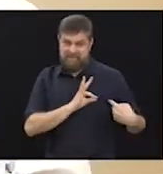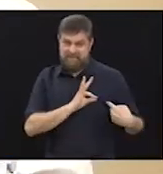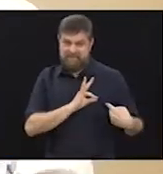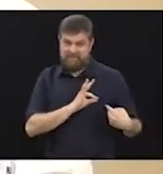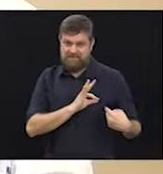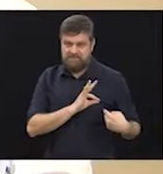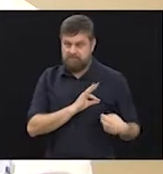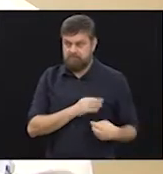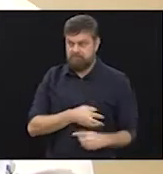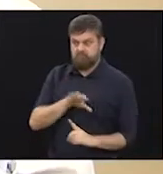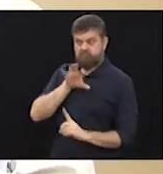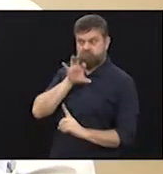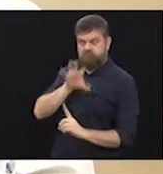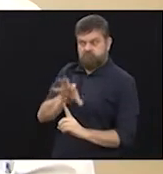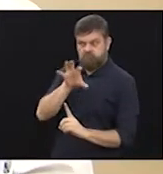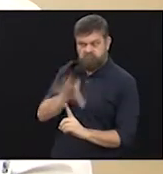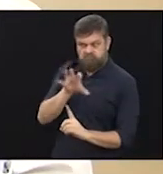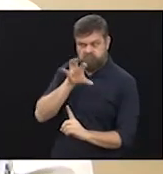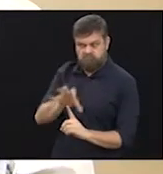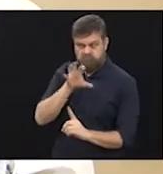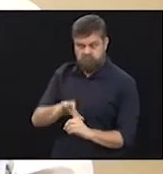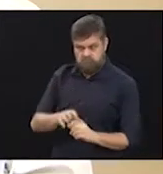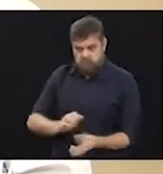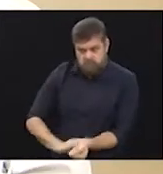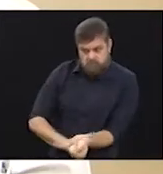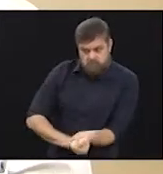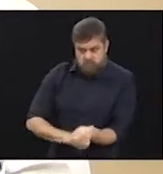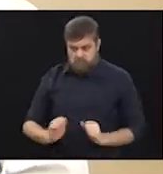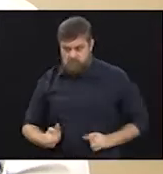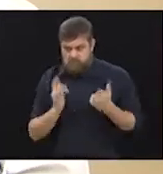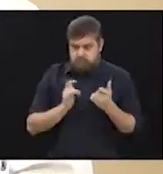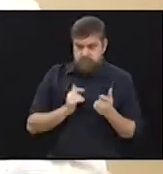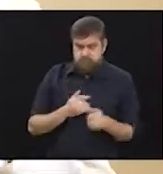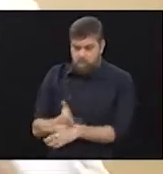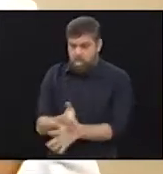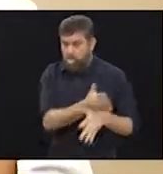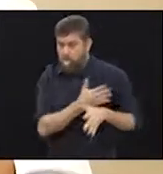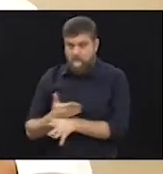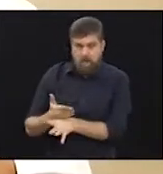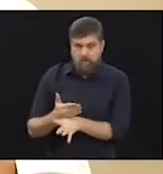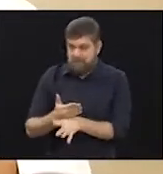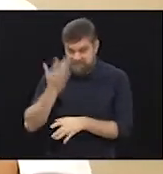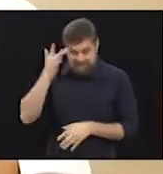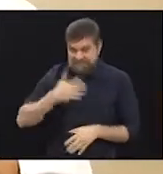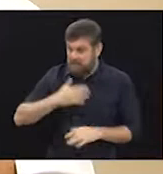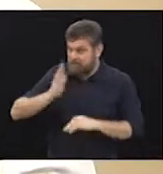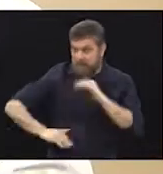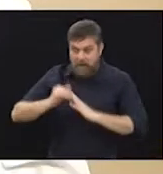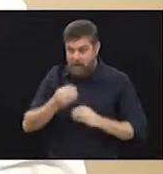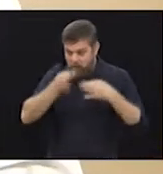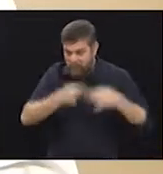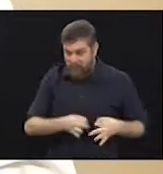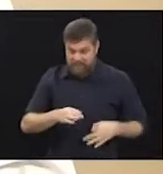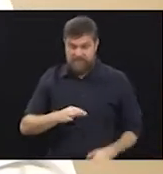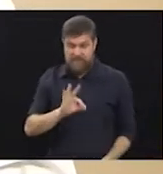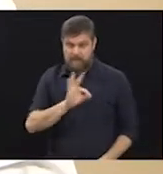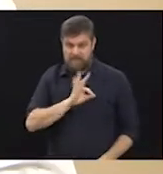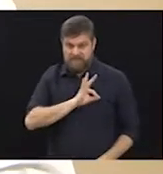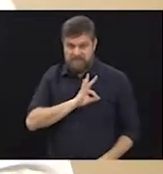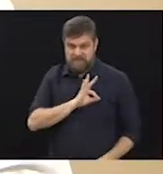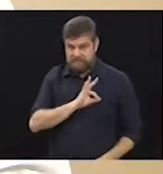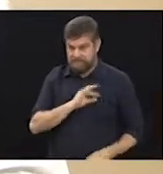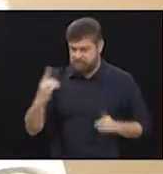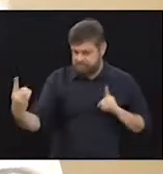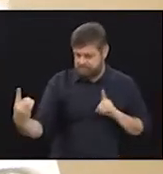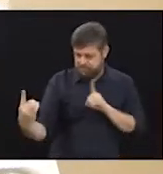fica um pouco agressiva. É como se ela estivesse um pouco desorientada. E em vez dele ir atrás do